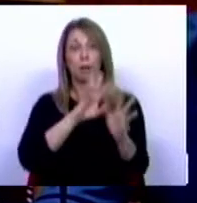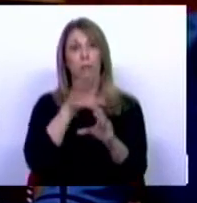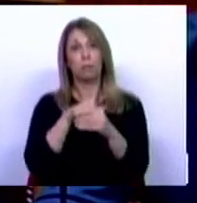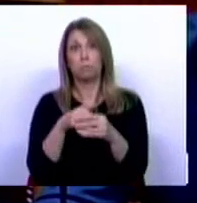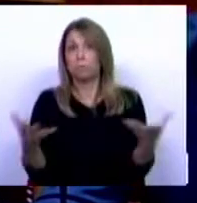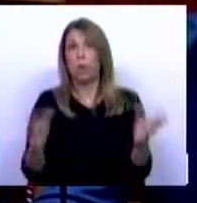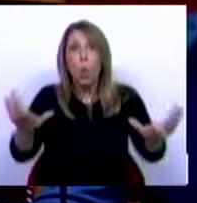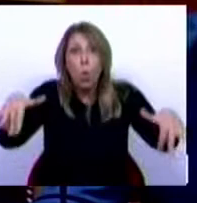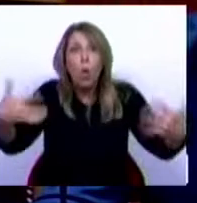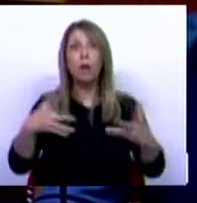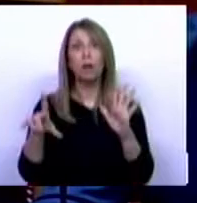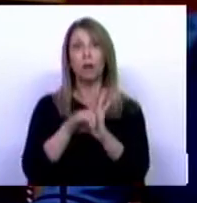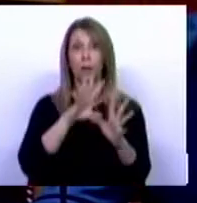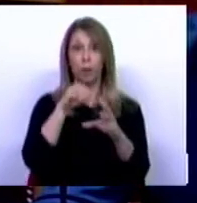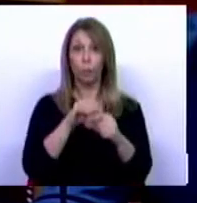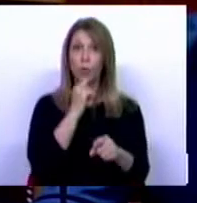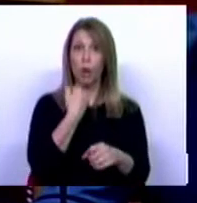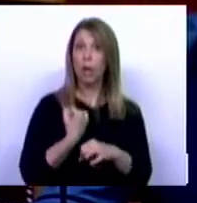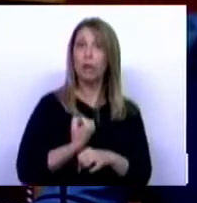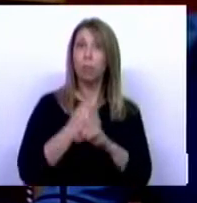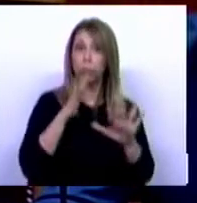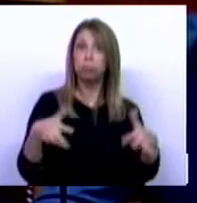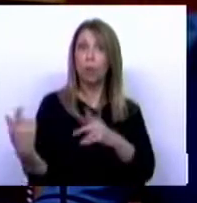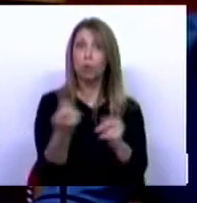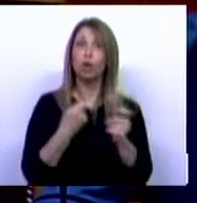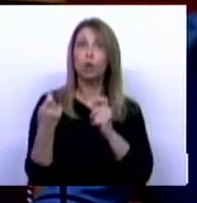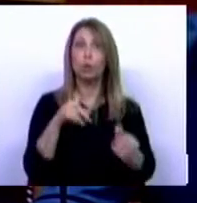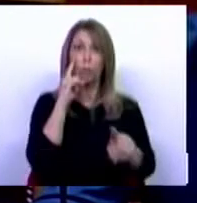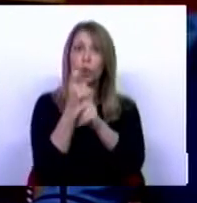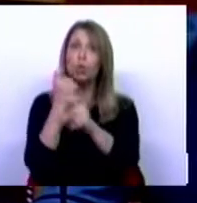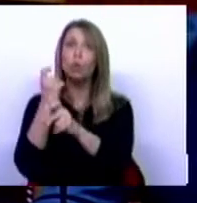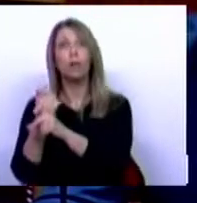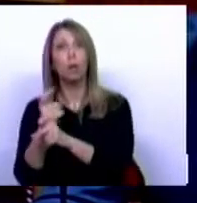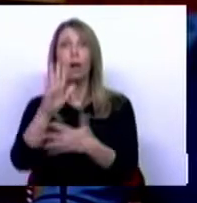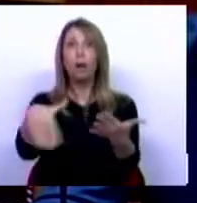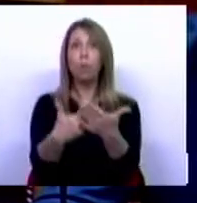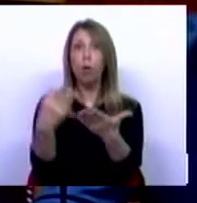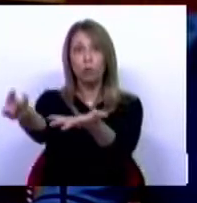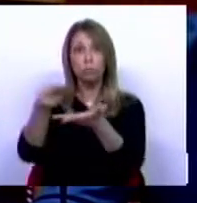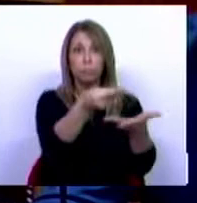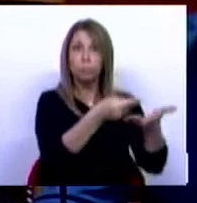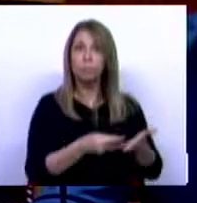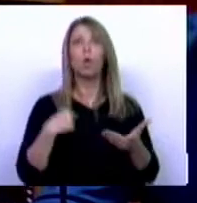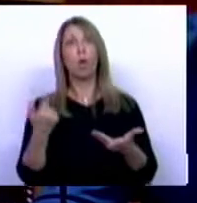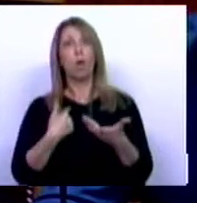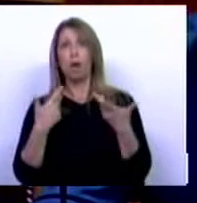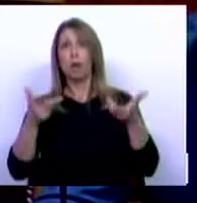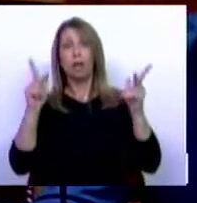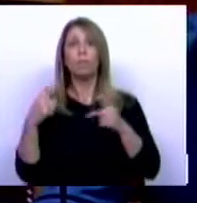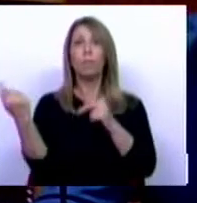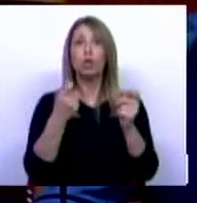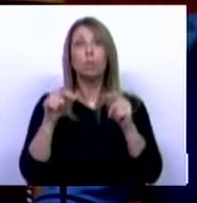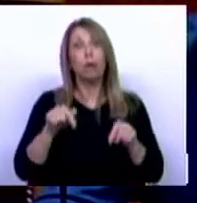lei, incluindo o Código de Trabalho, está sujeita a discussão, a escrutínio e as propostas que existirem. Naturalmente, temos abertura para as discutir nesta sede,